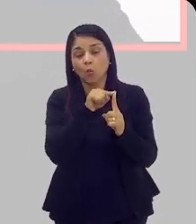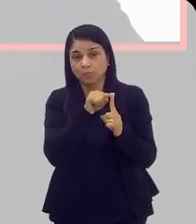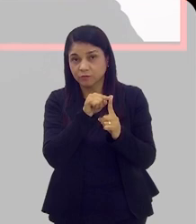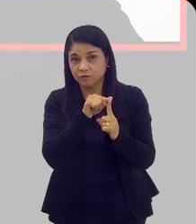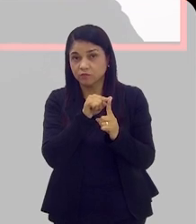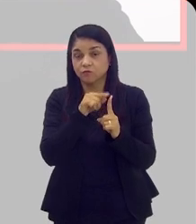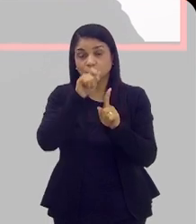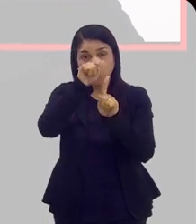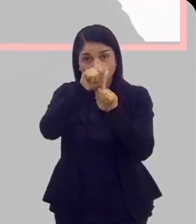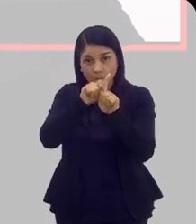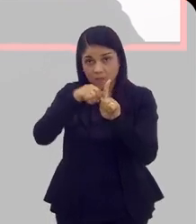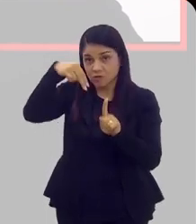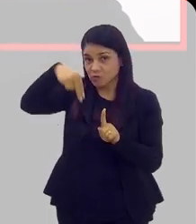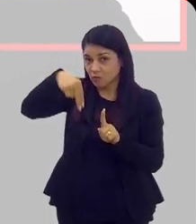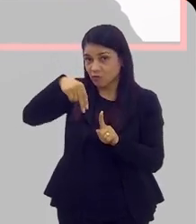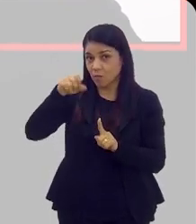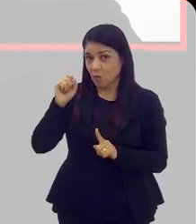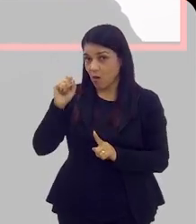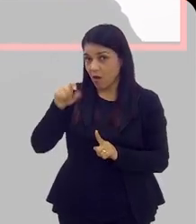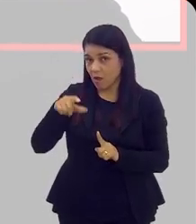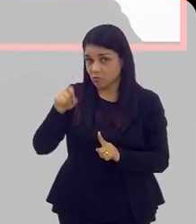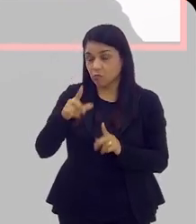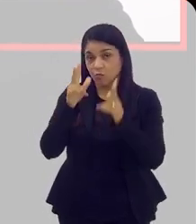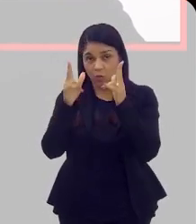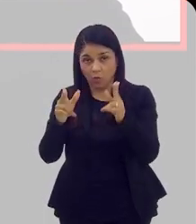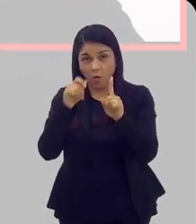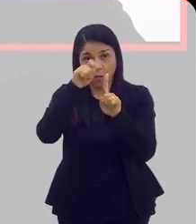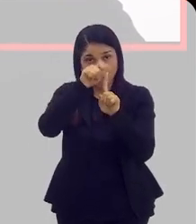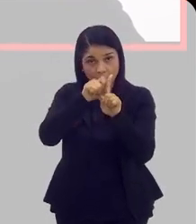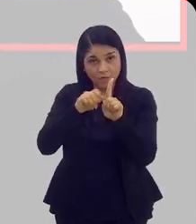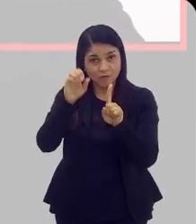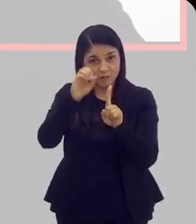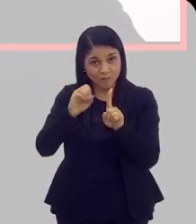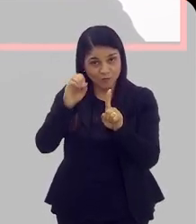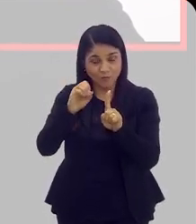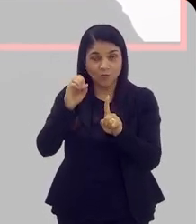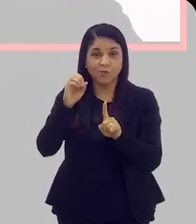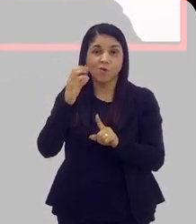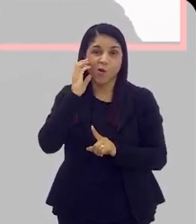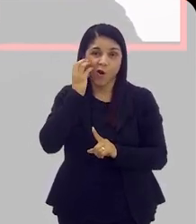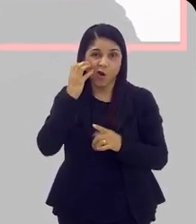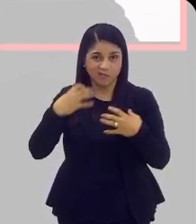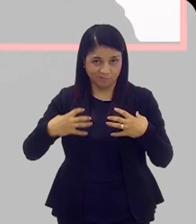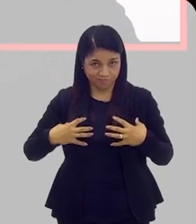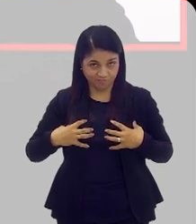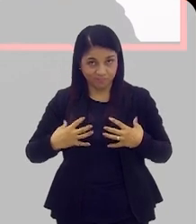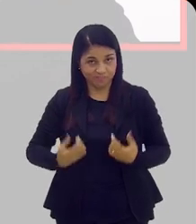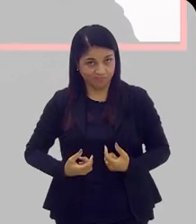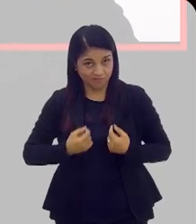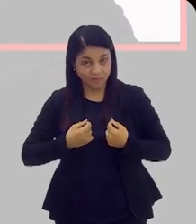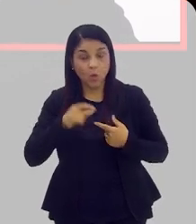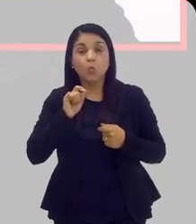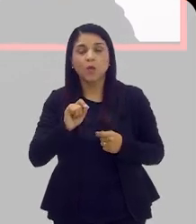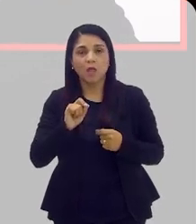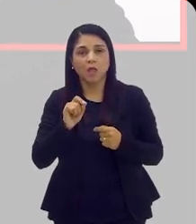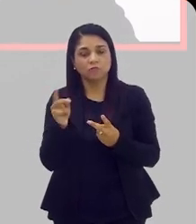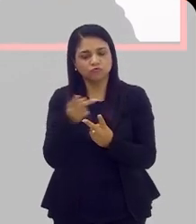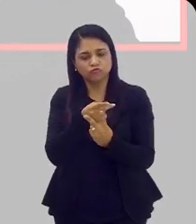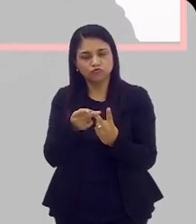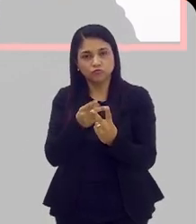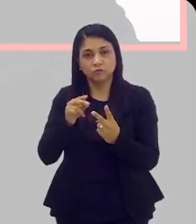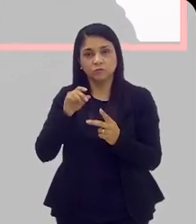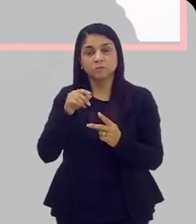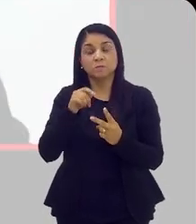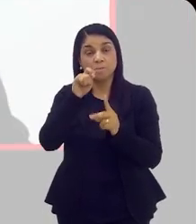objetivo do novembro azul, assim como outubro rosa, é mês de conscientização da população.